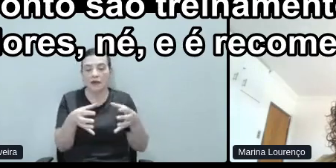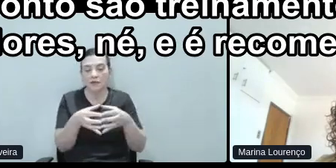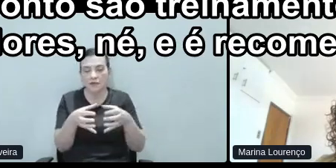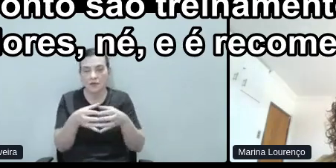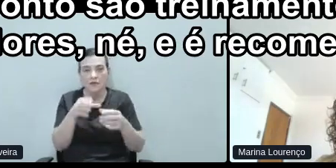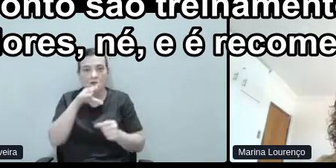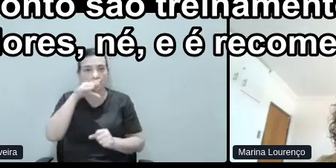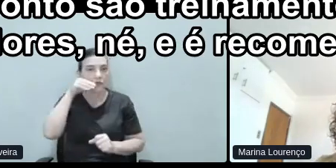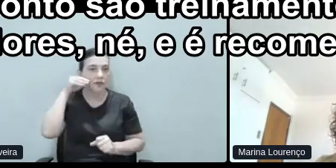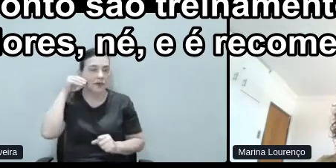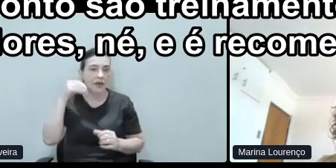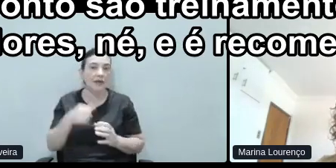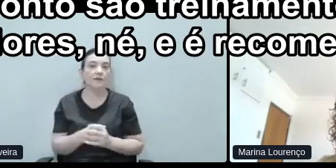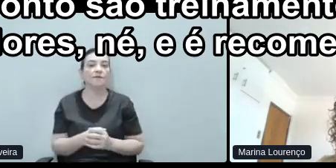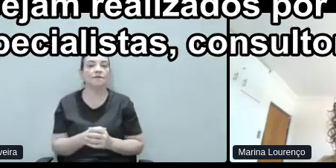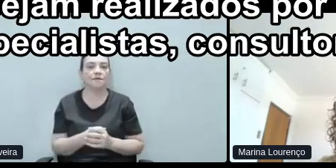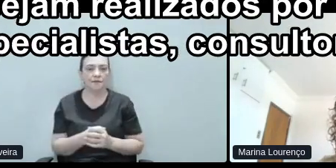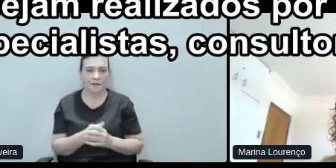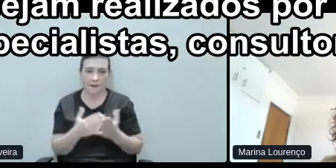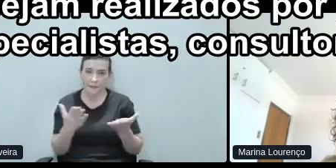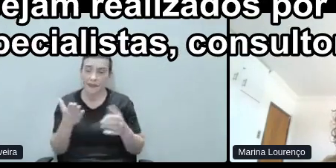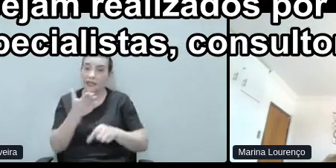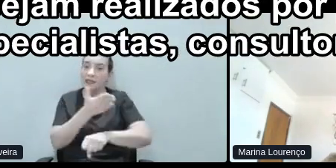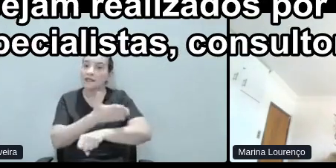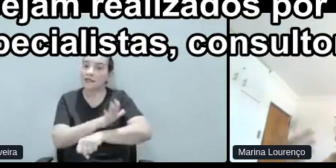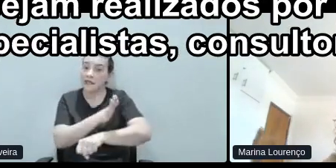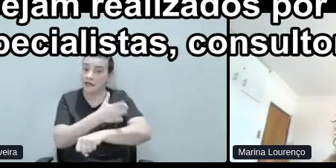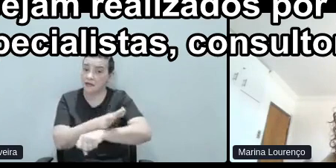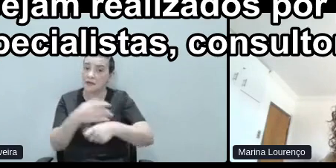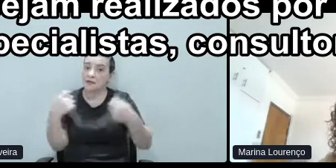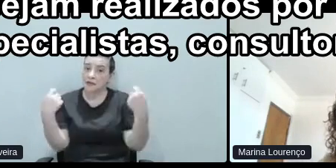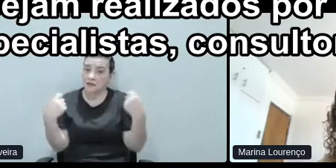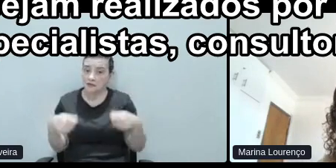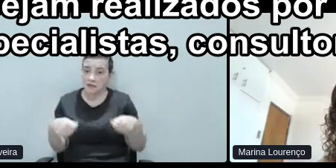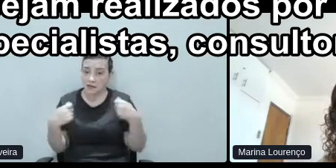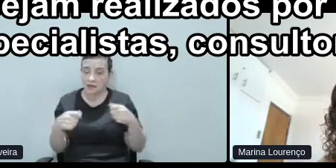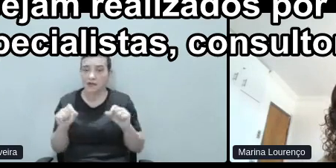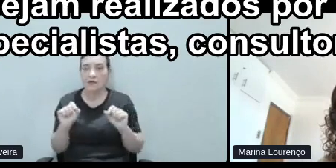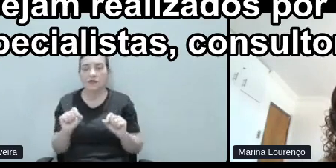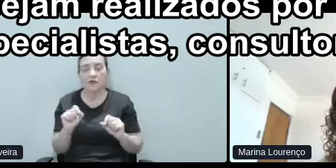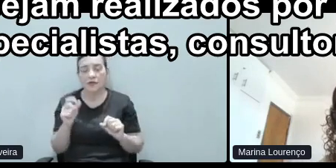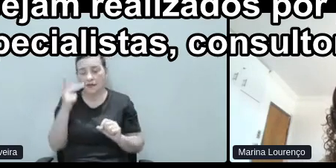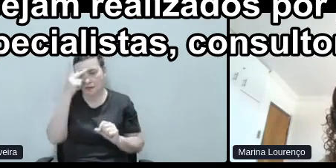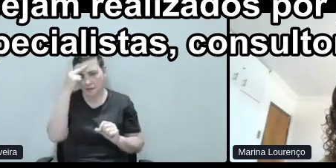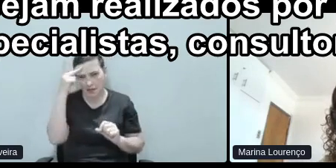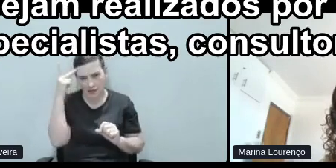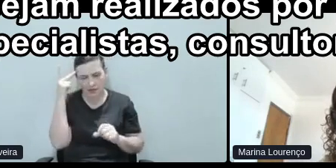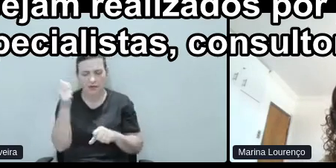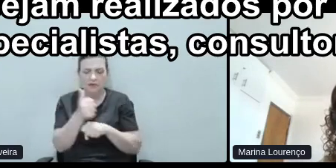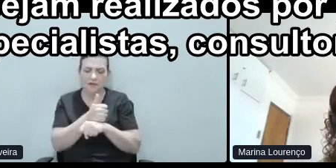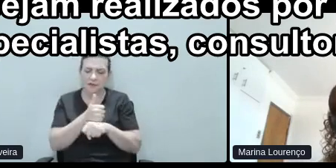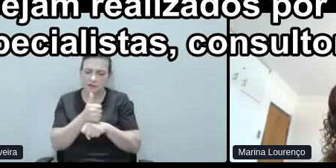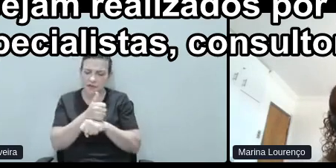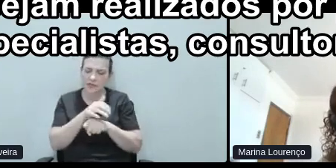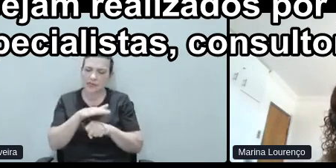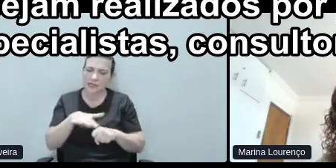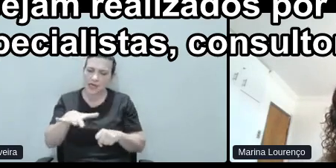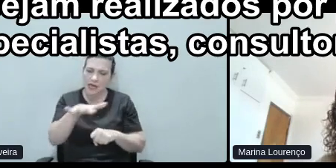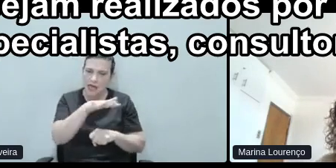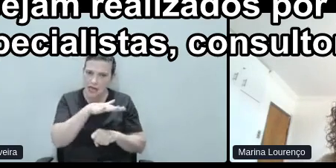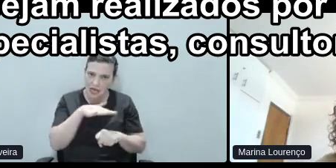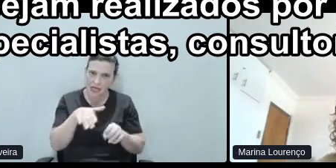E é recomendado que esses treinamentos sejam realizados por pessoas especialistas, né, área, especialistas, consultores,